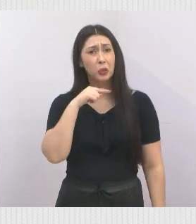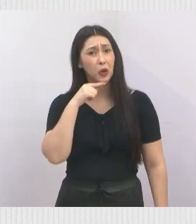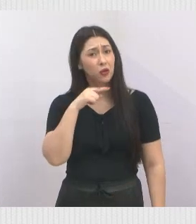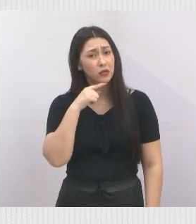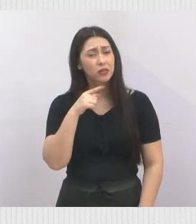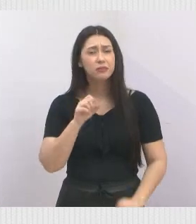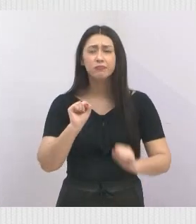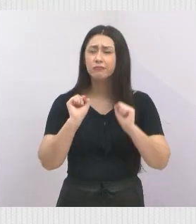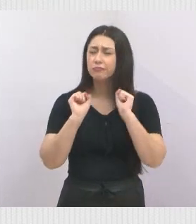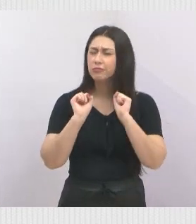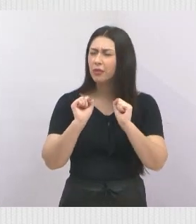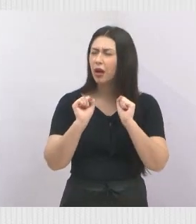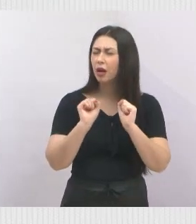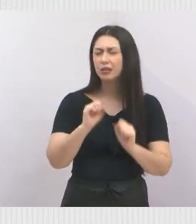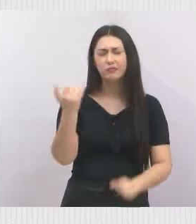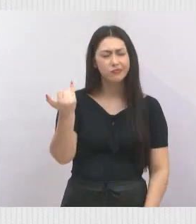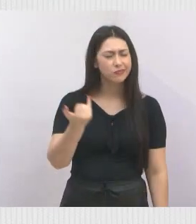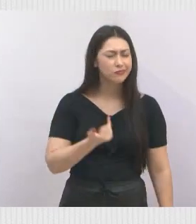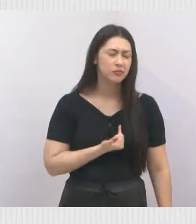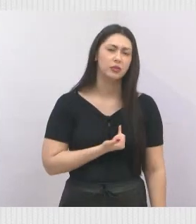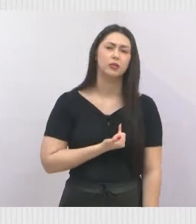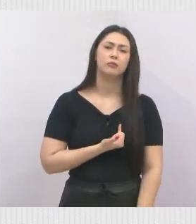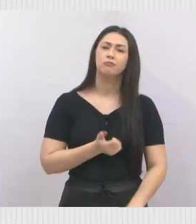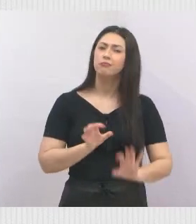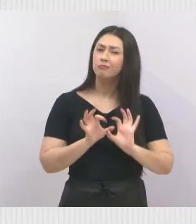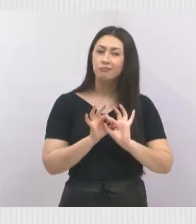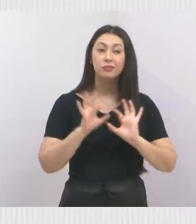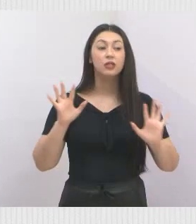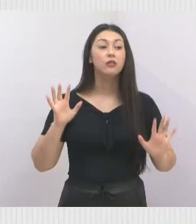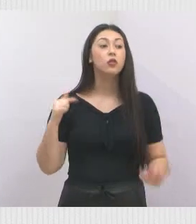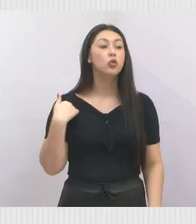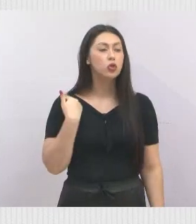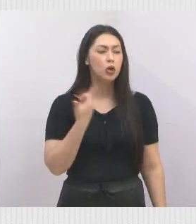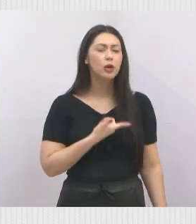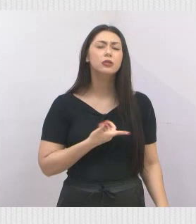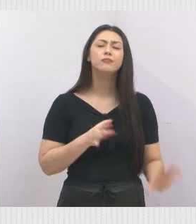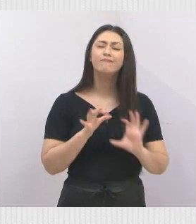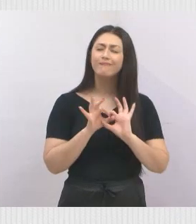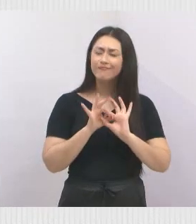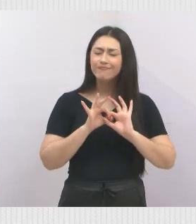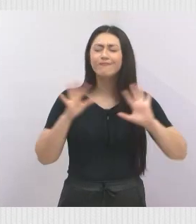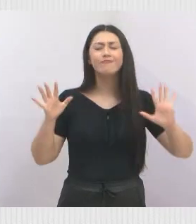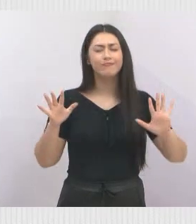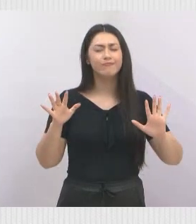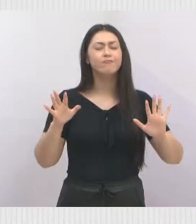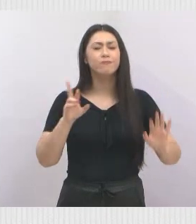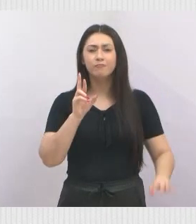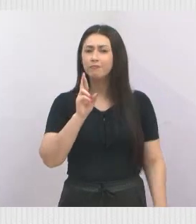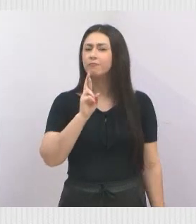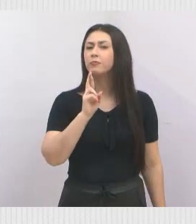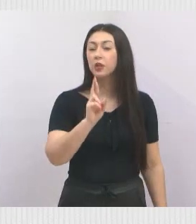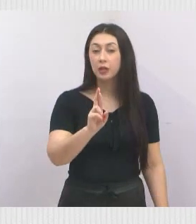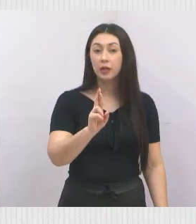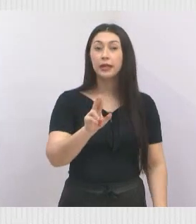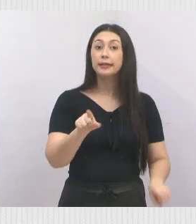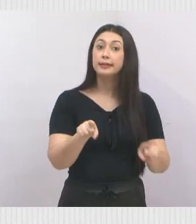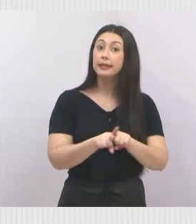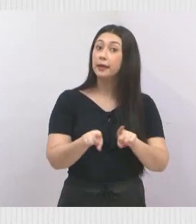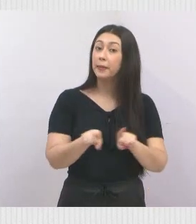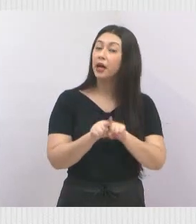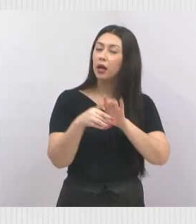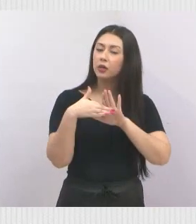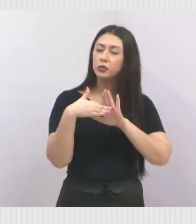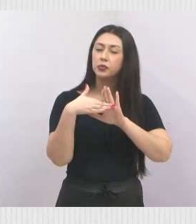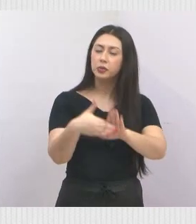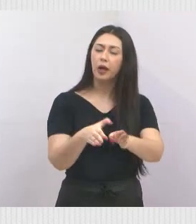pode nos procurar. Estamos à disposição para poder informá-lo e auxiliá-lo,